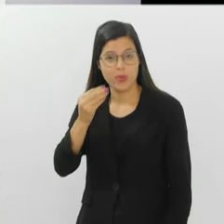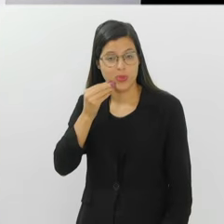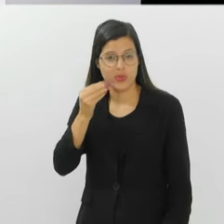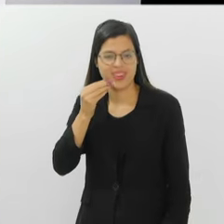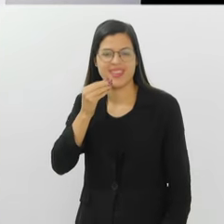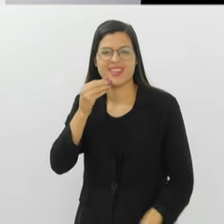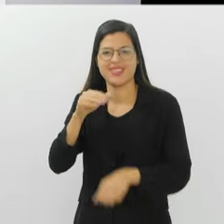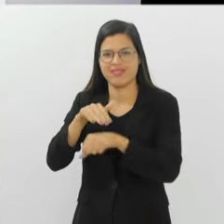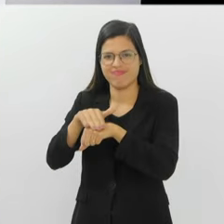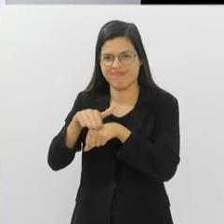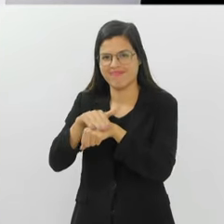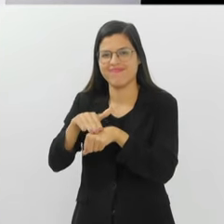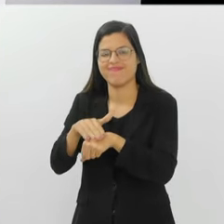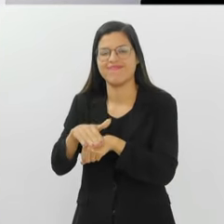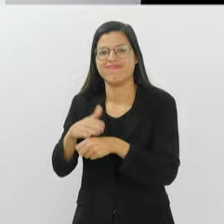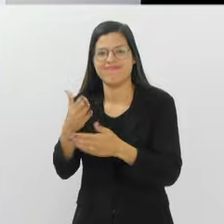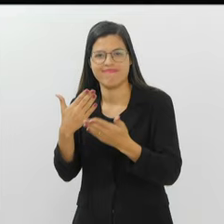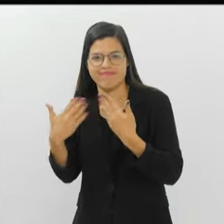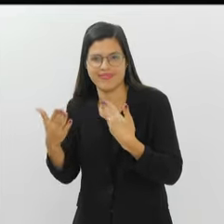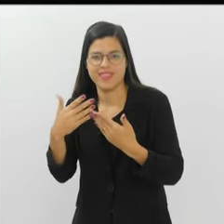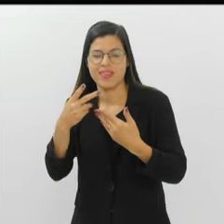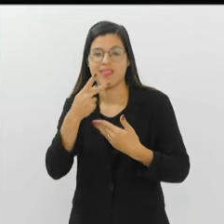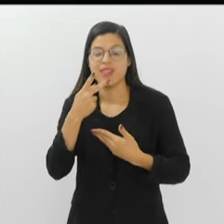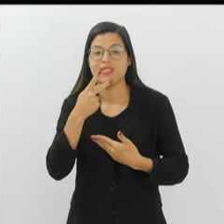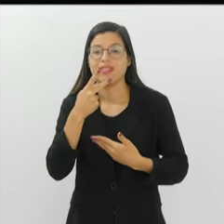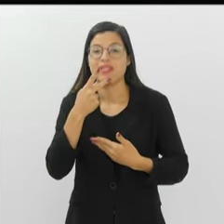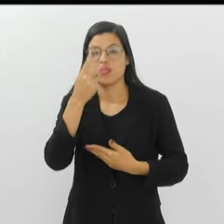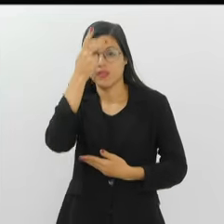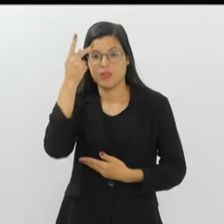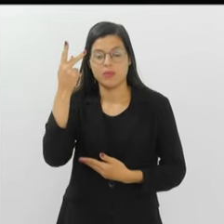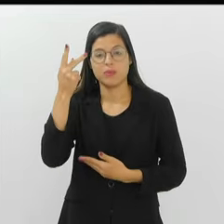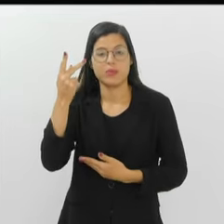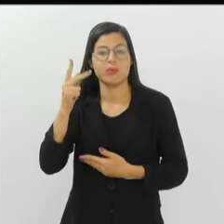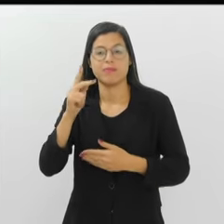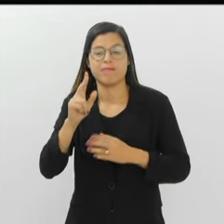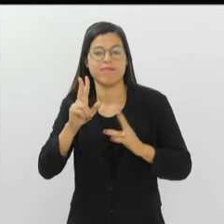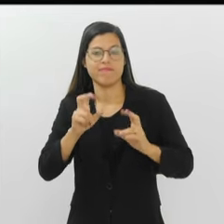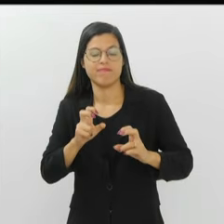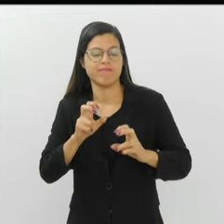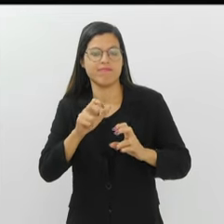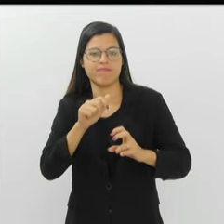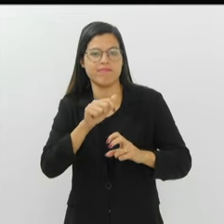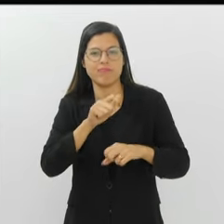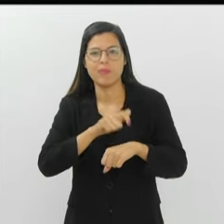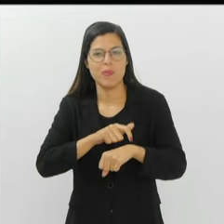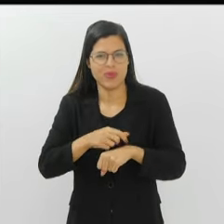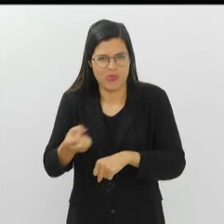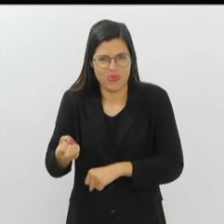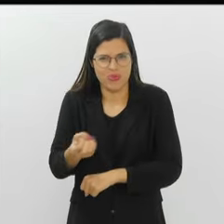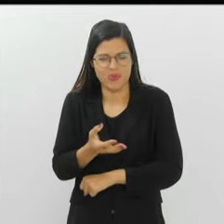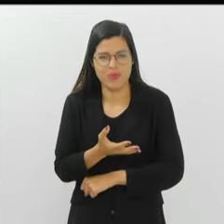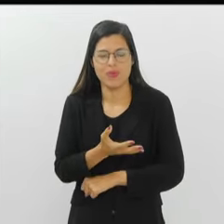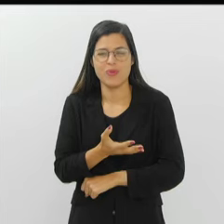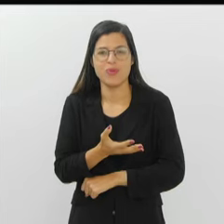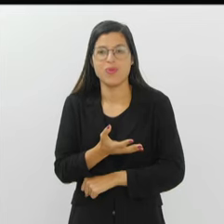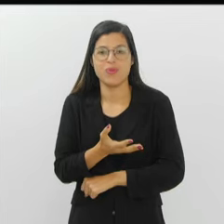oportunidade estar aqui conversando com você e falando com as pessoas sobre esse momento, um tanto quanto